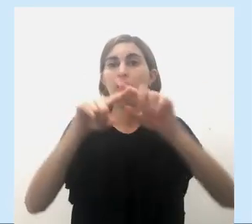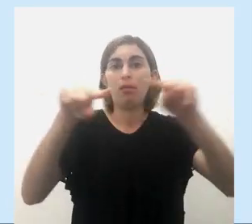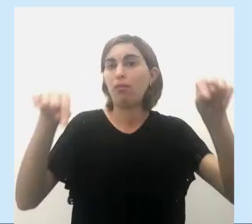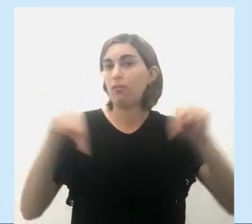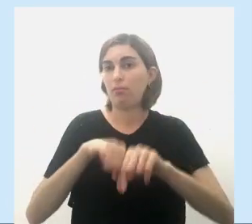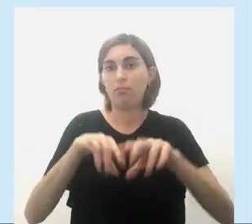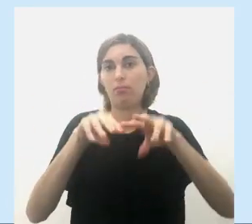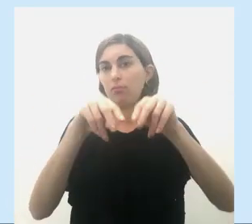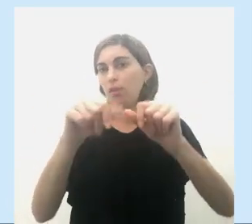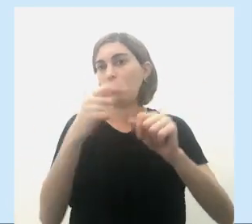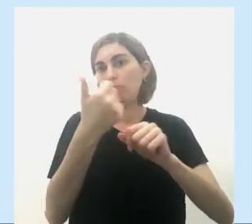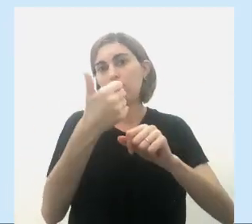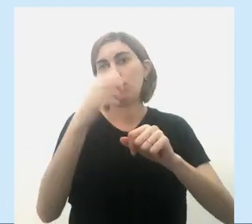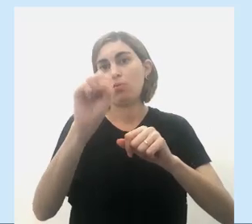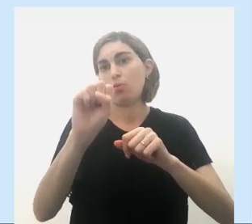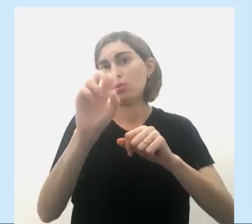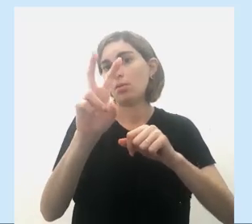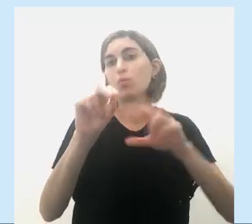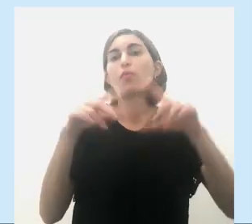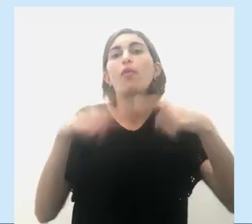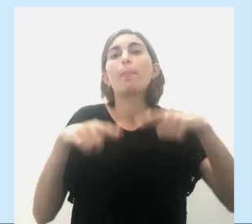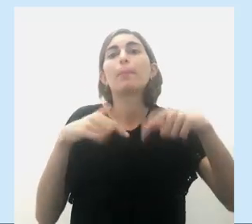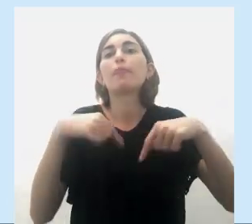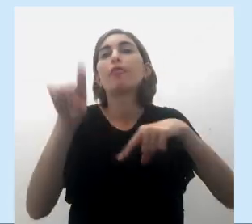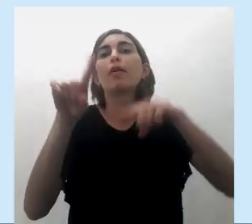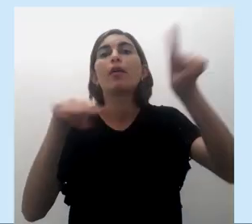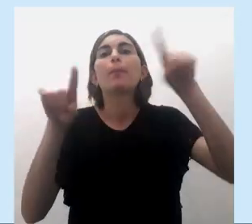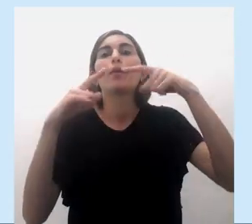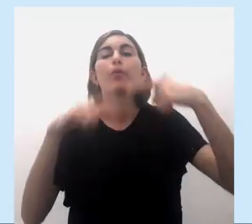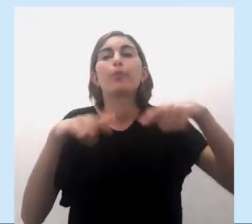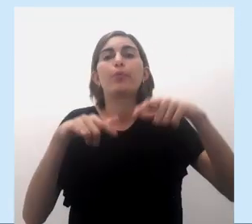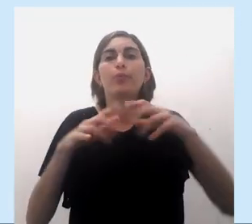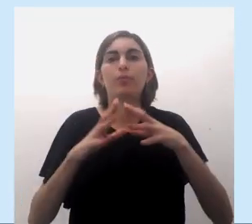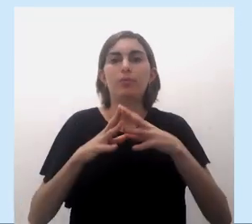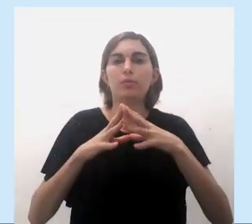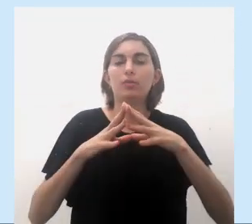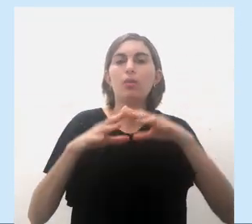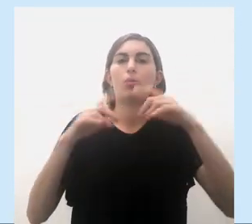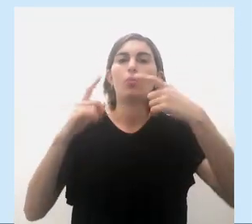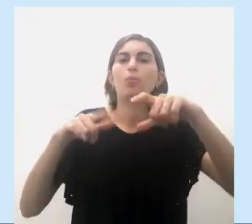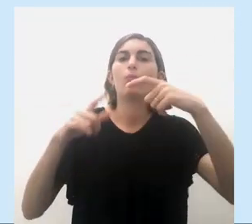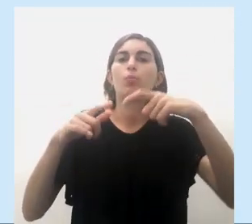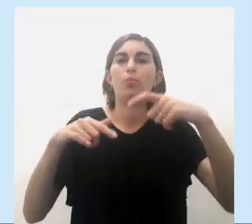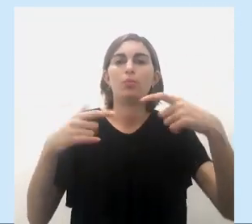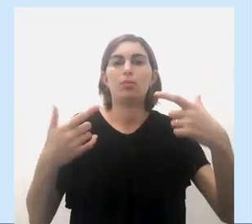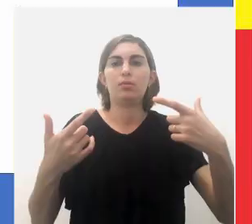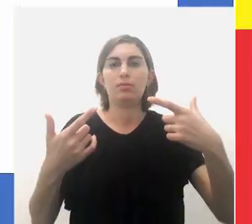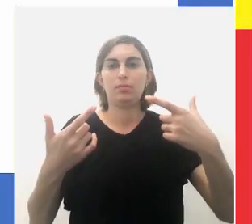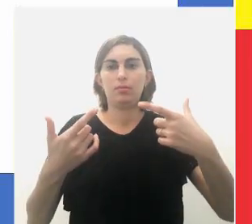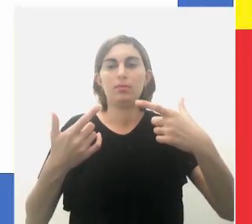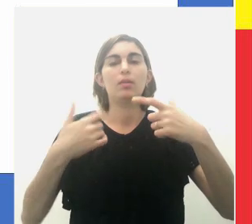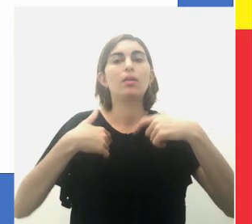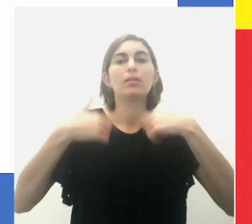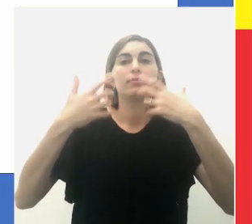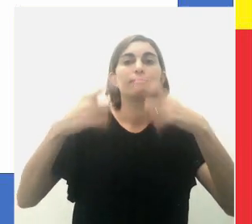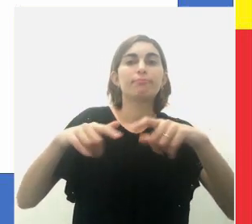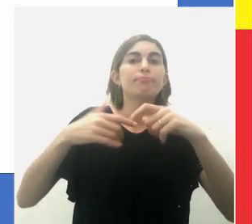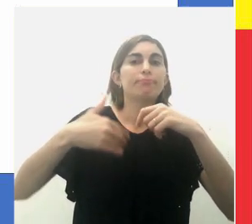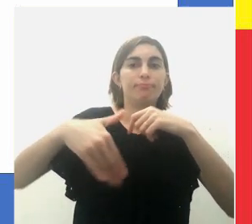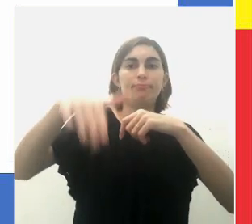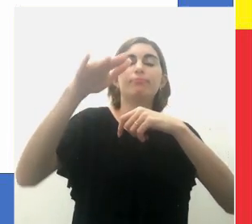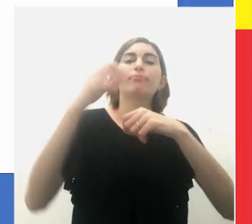da terra de 1850. Então, vão para a ONU. Vão para a ONU. Então,